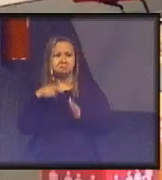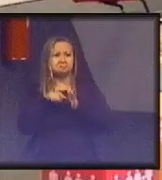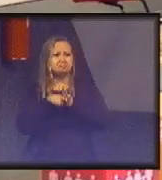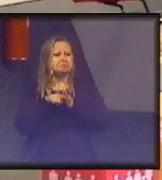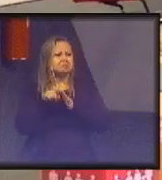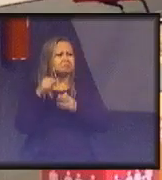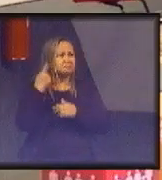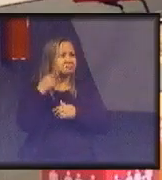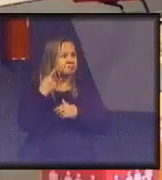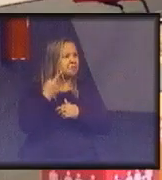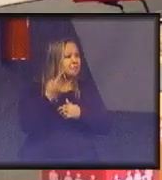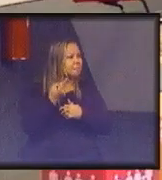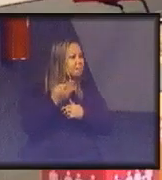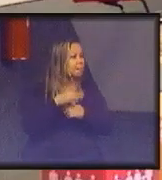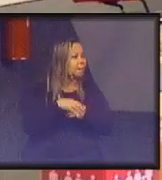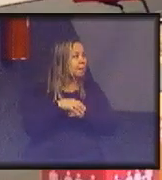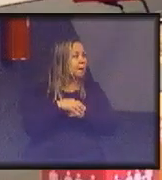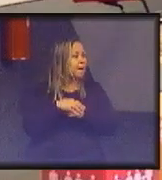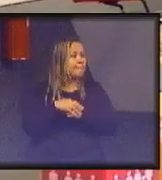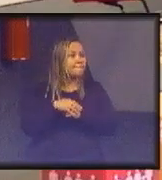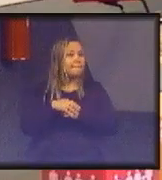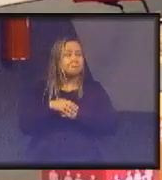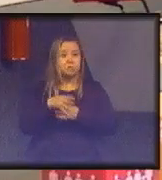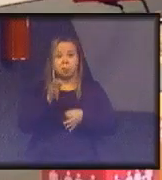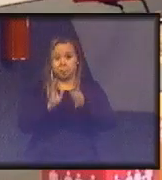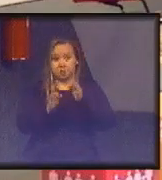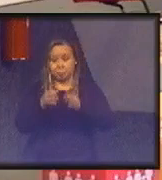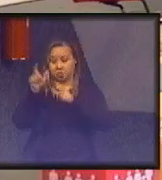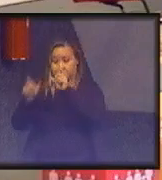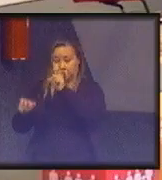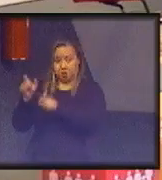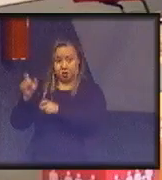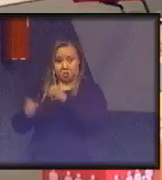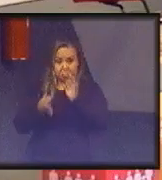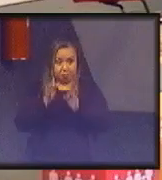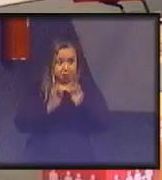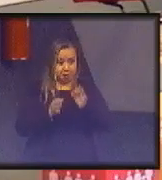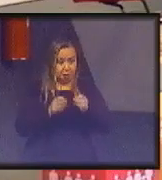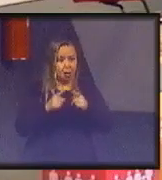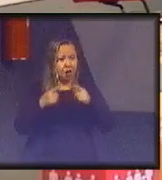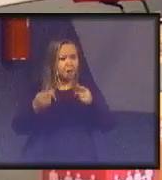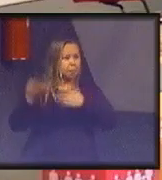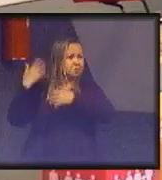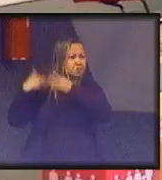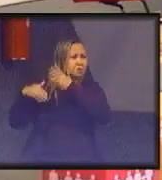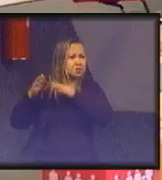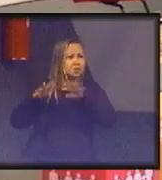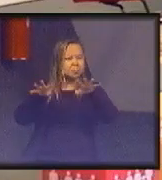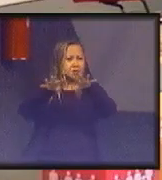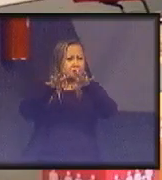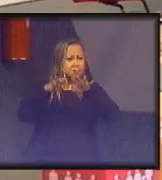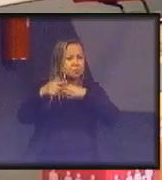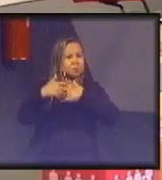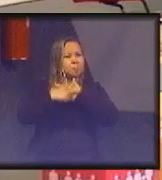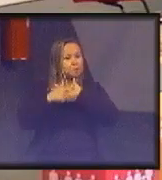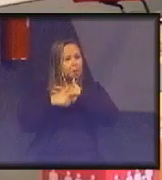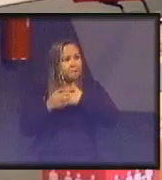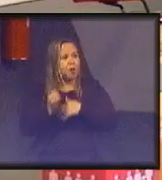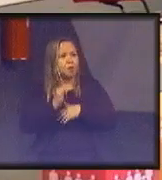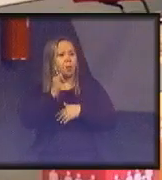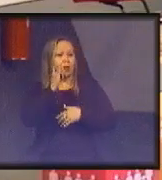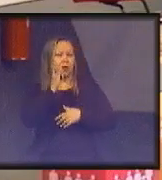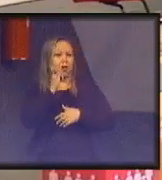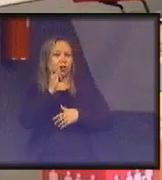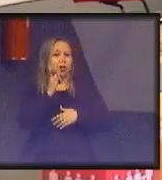ou membros do Poder Judiciário, mas aquela conferência, ela teve um papel importante, inclusive, em